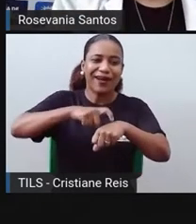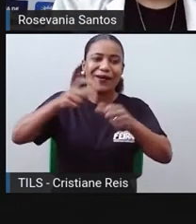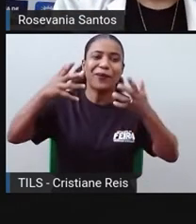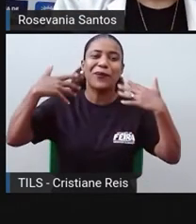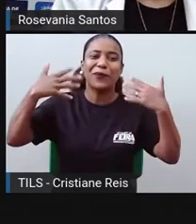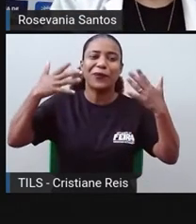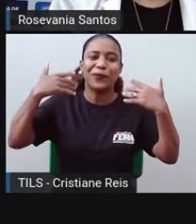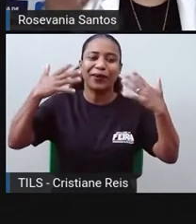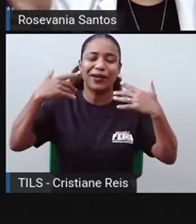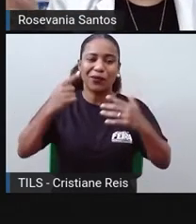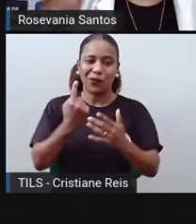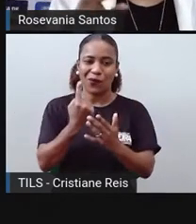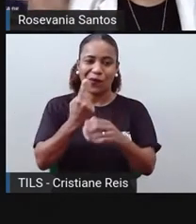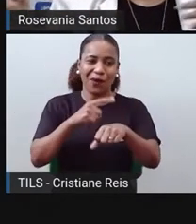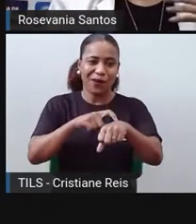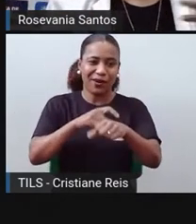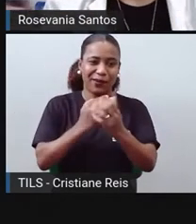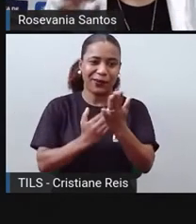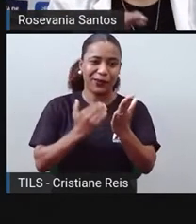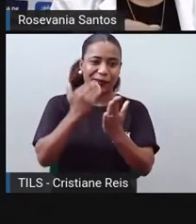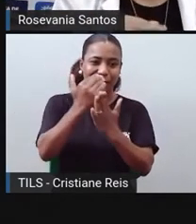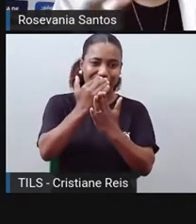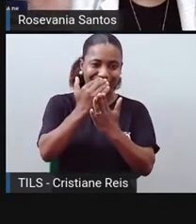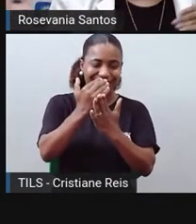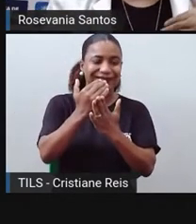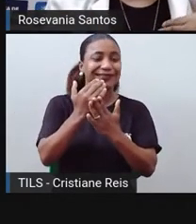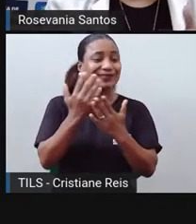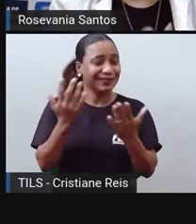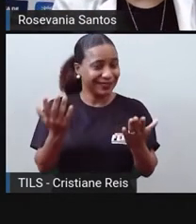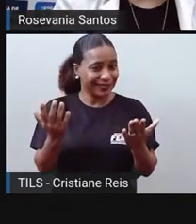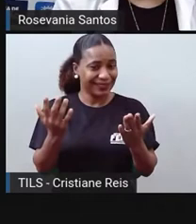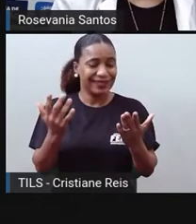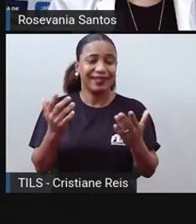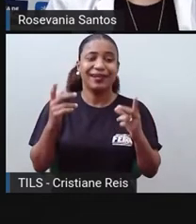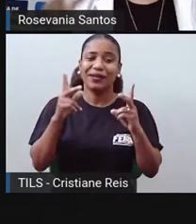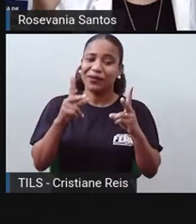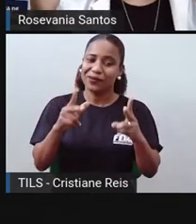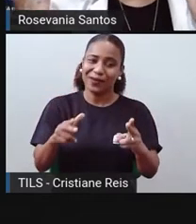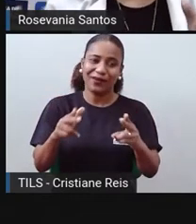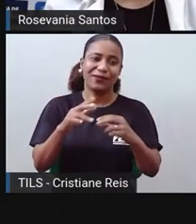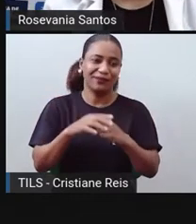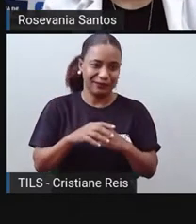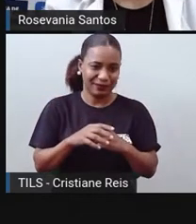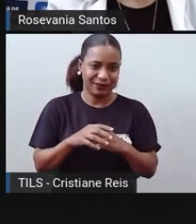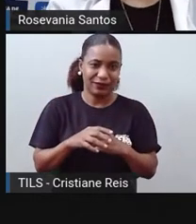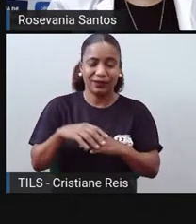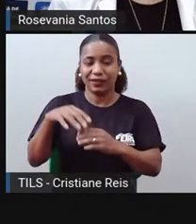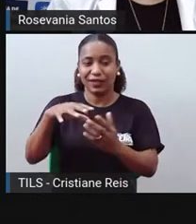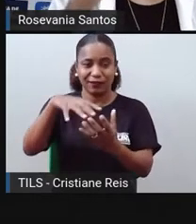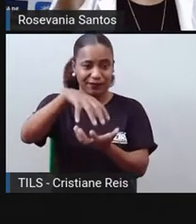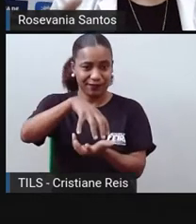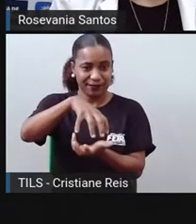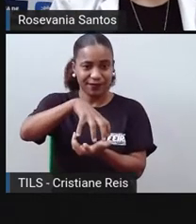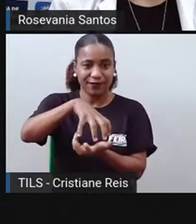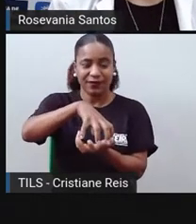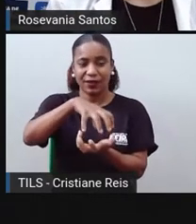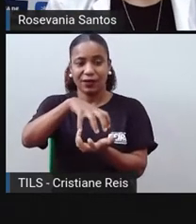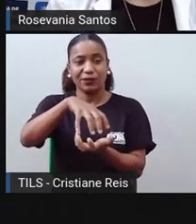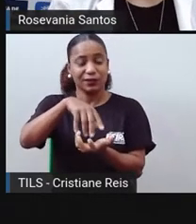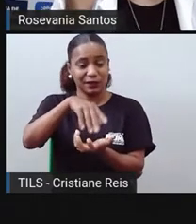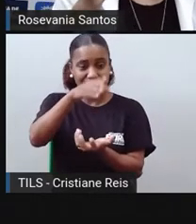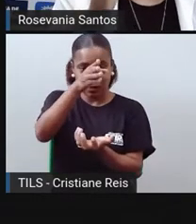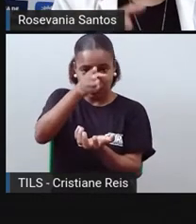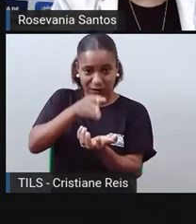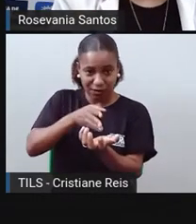gente acrescenta uma hora, a depender se é no período do início ou do final do horário de verão. A mesma coisa é aí. Se eu passo por essa